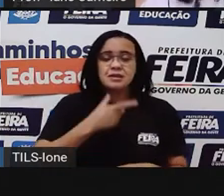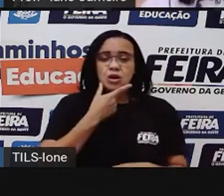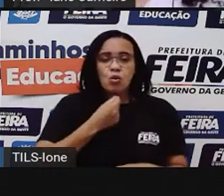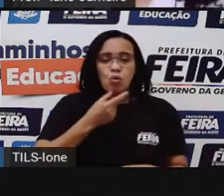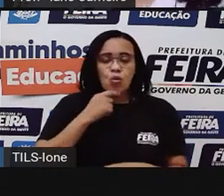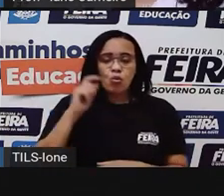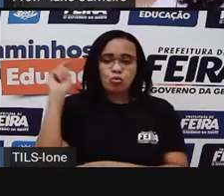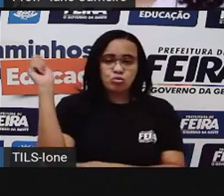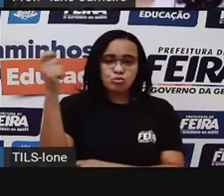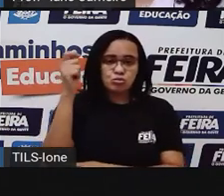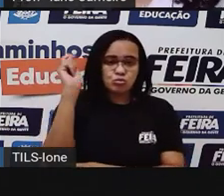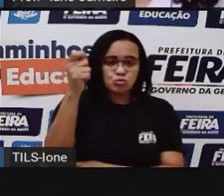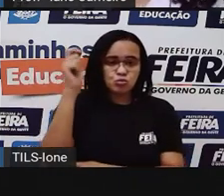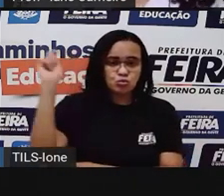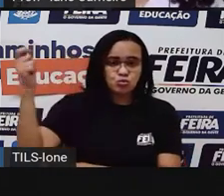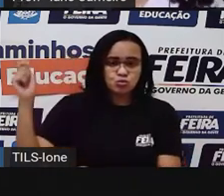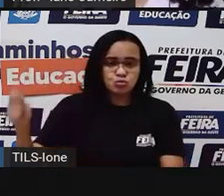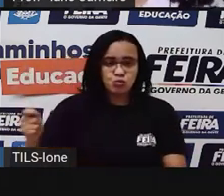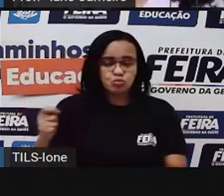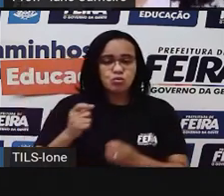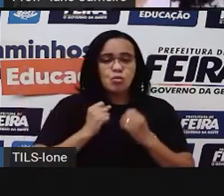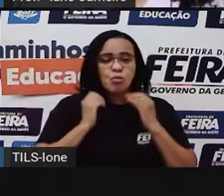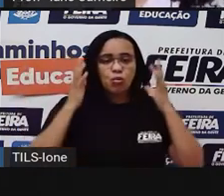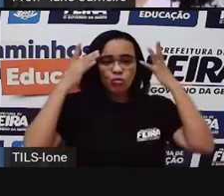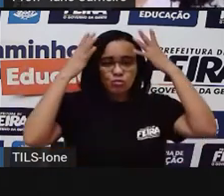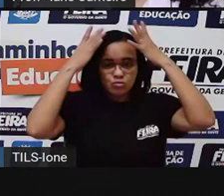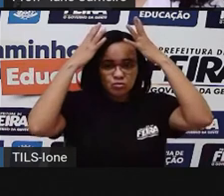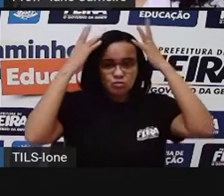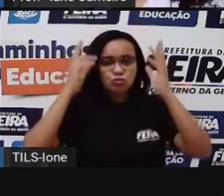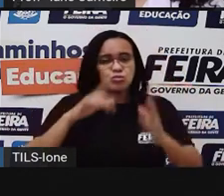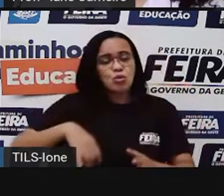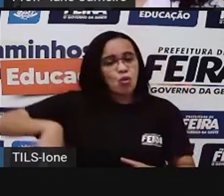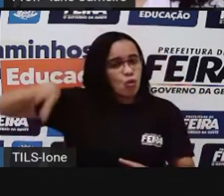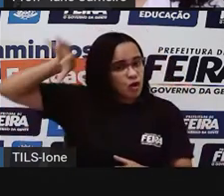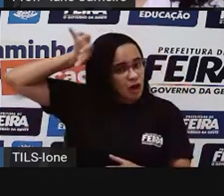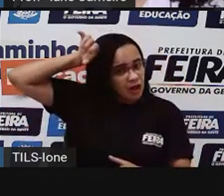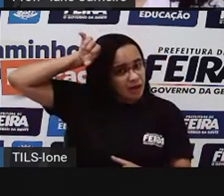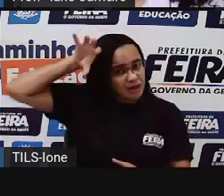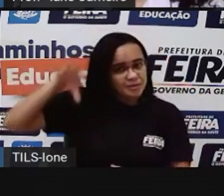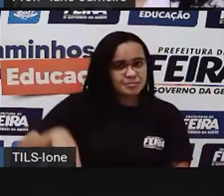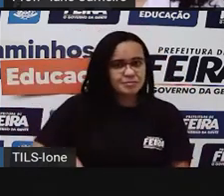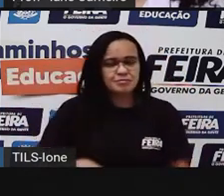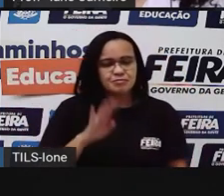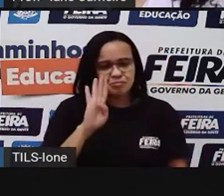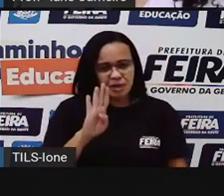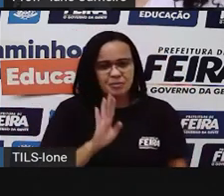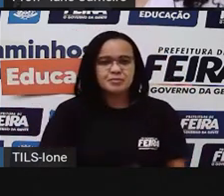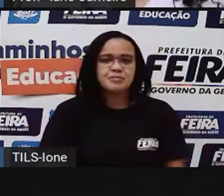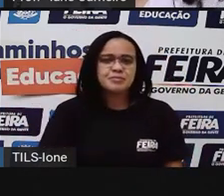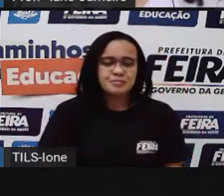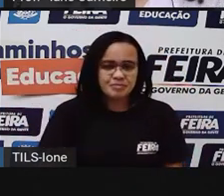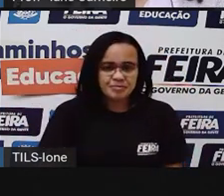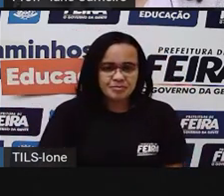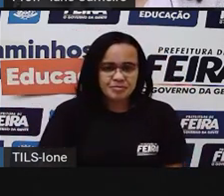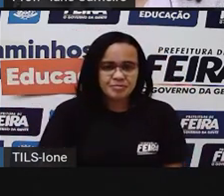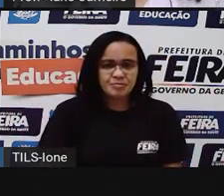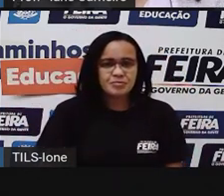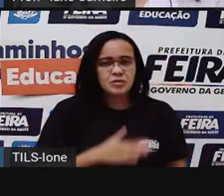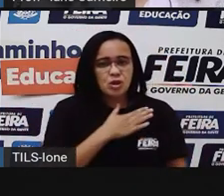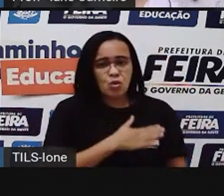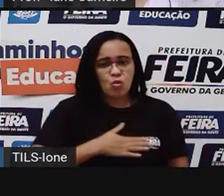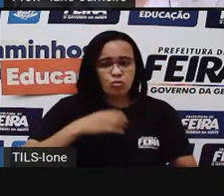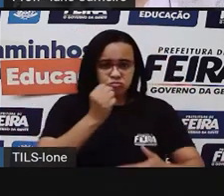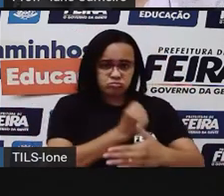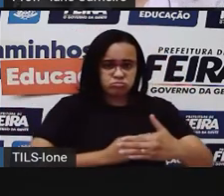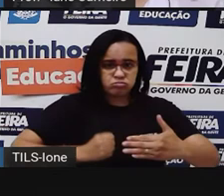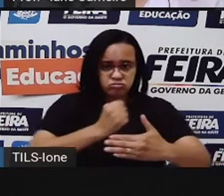O negrinho. Por último, adoro cozinhar para